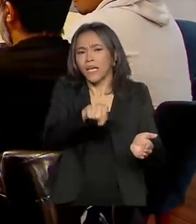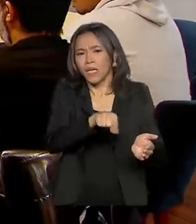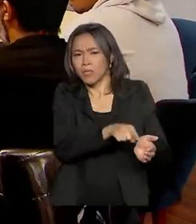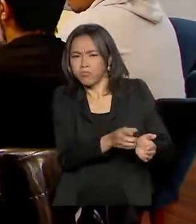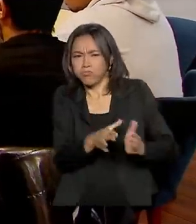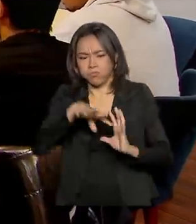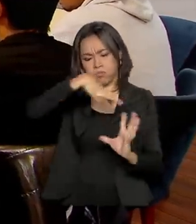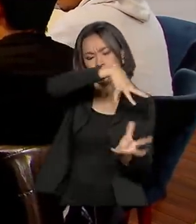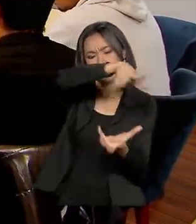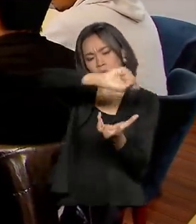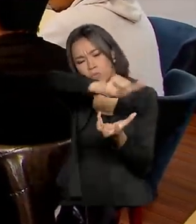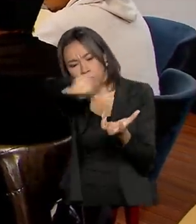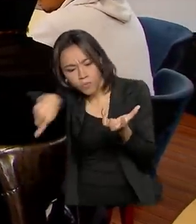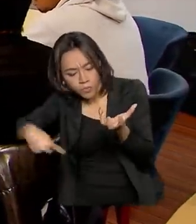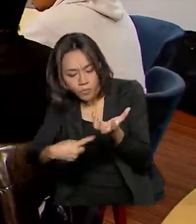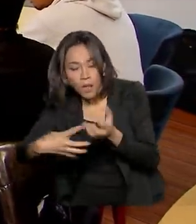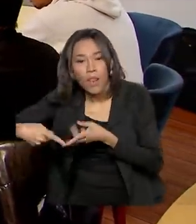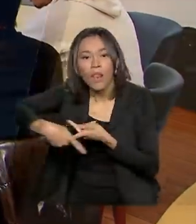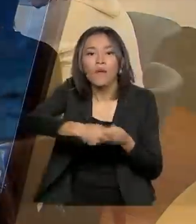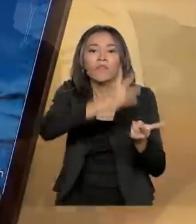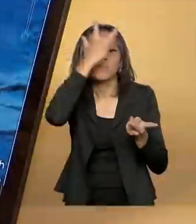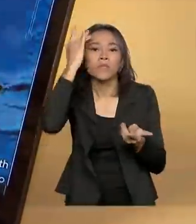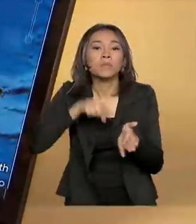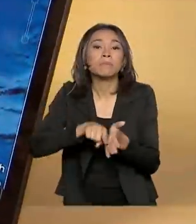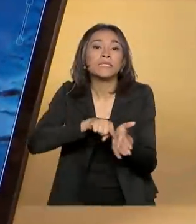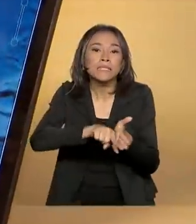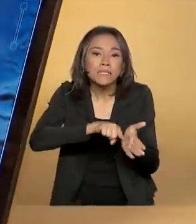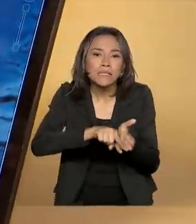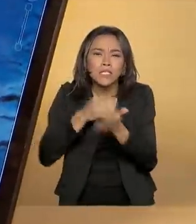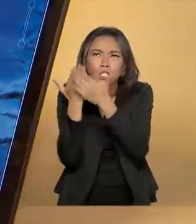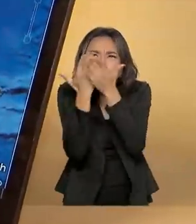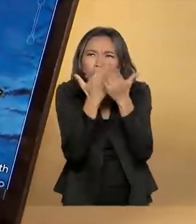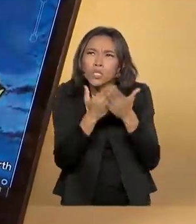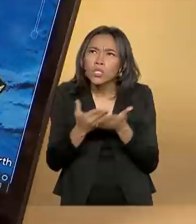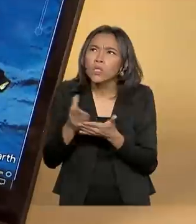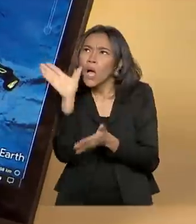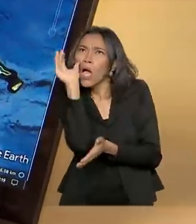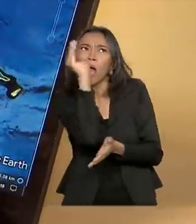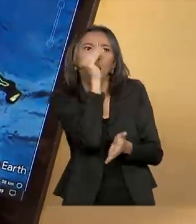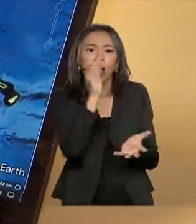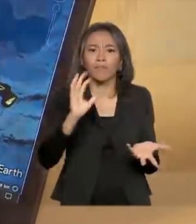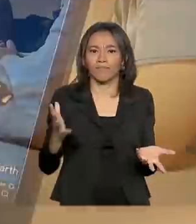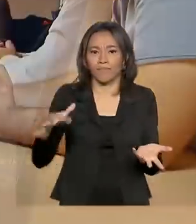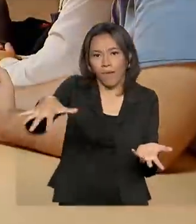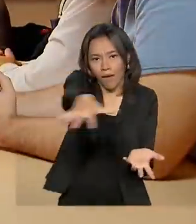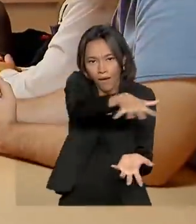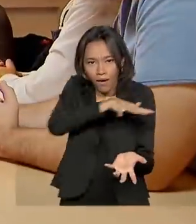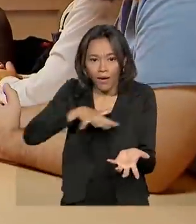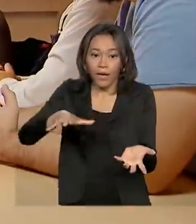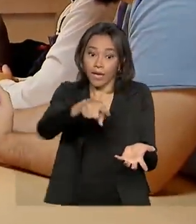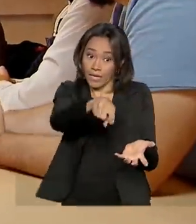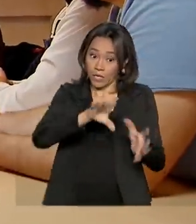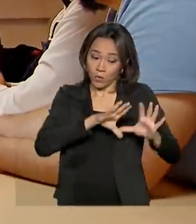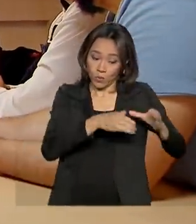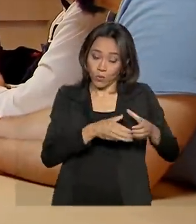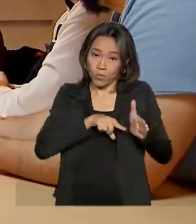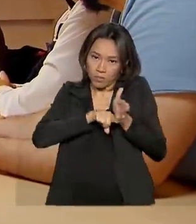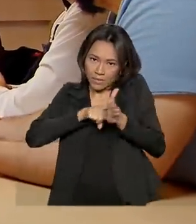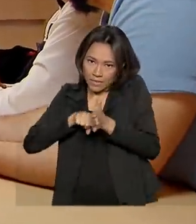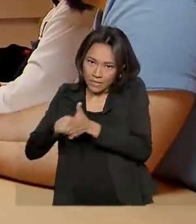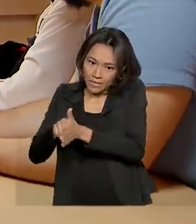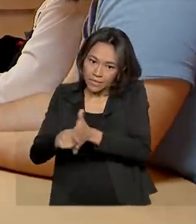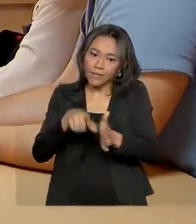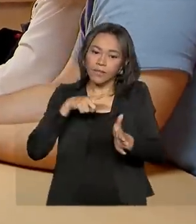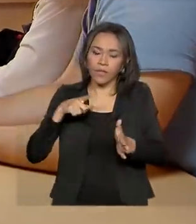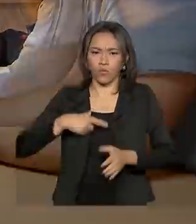pela Antártica, transportando pesquisadores que estudam a região. Diariamente, líderes dos cientistas que estão a bordo se reúnem com